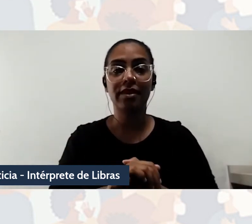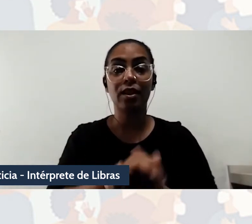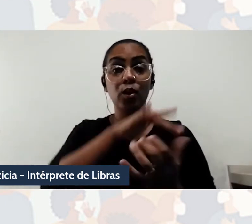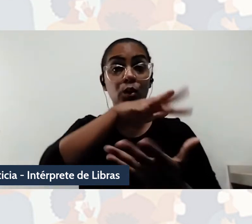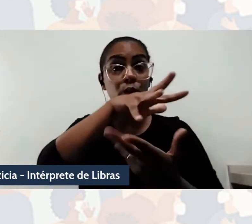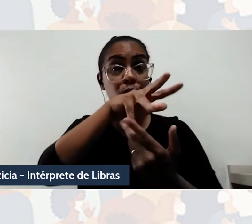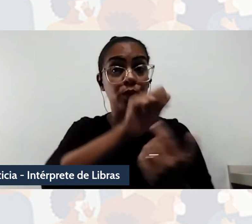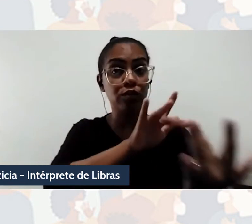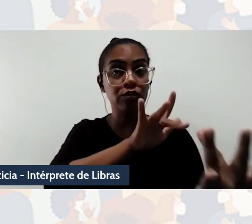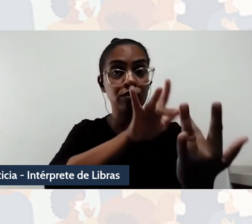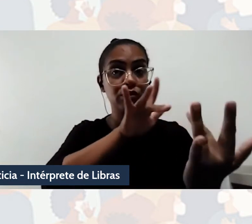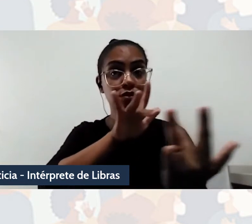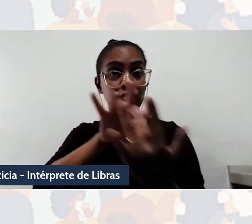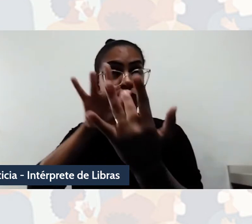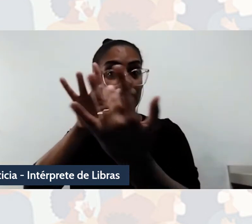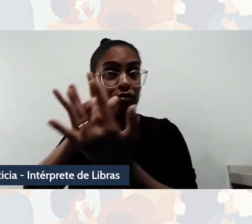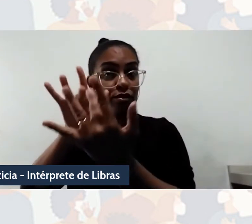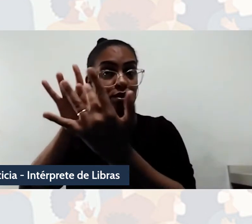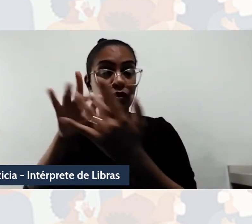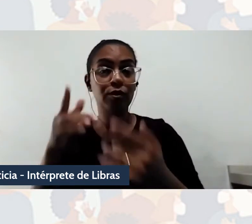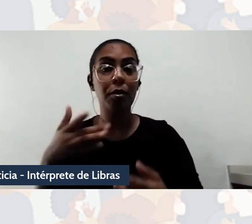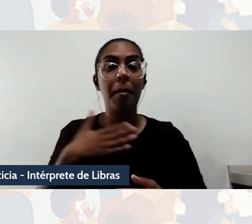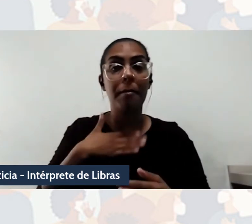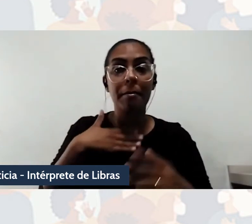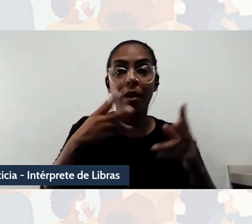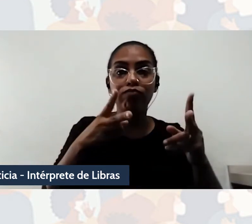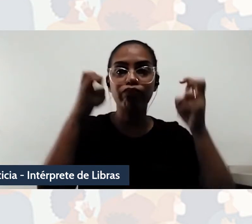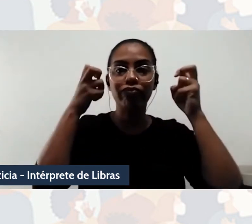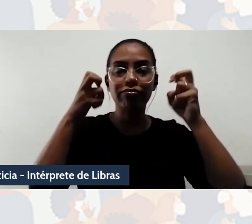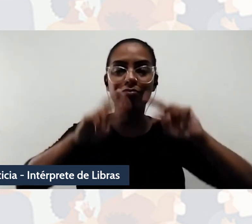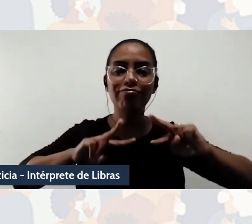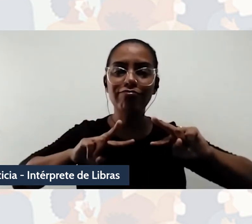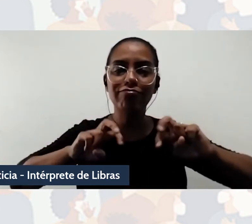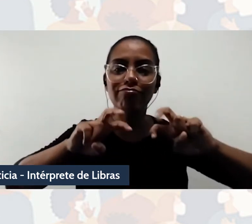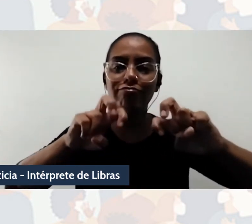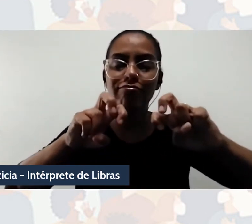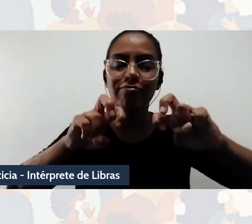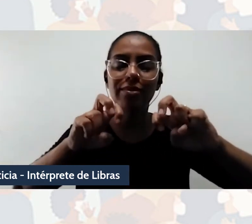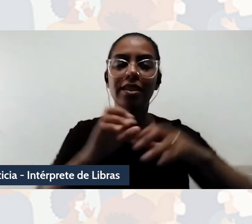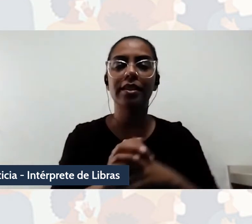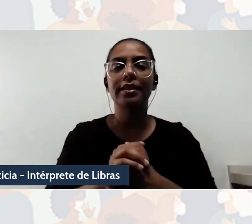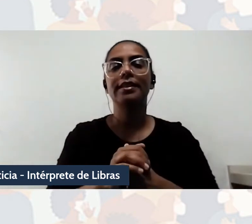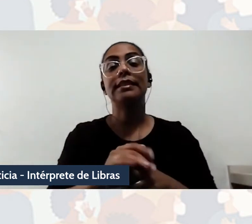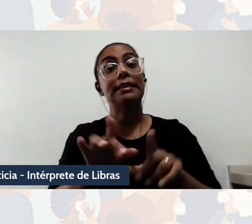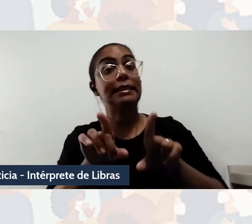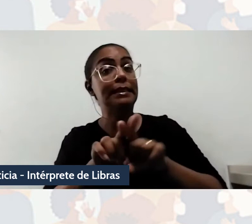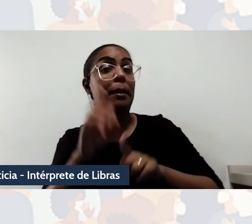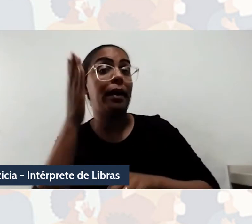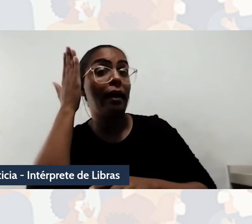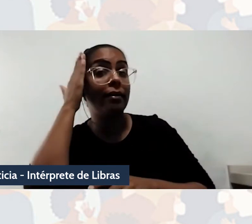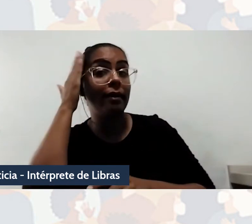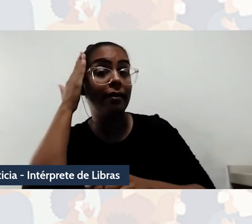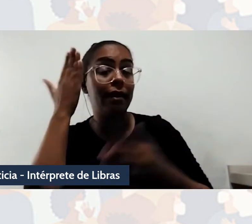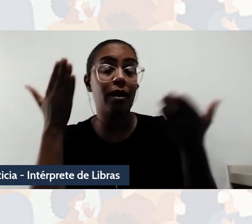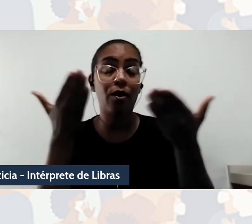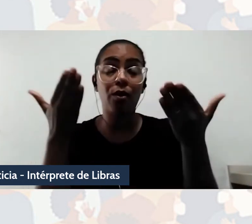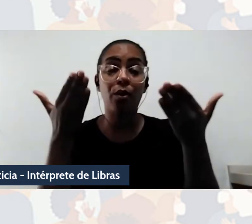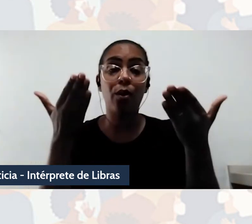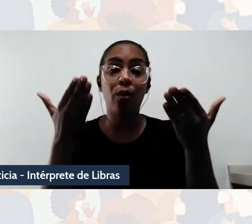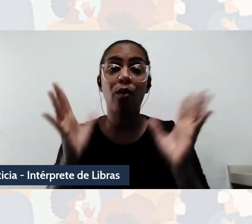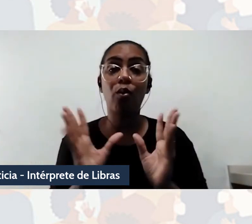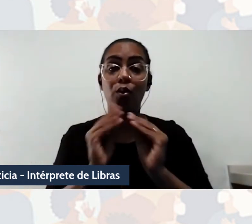cosmovisão e na minha vida. Por fim, eu gostaria de concluir, passando minhas considerações finais,